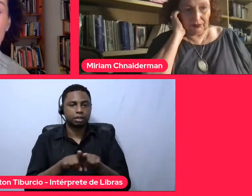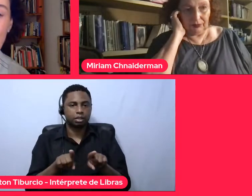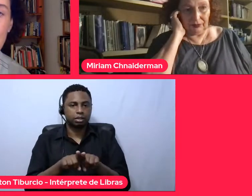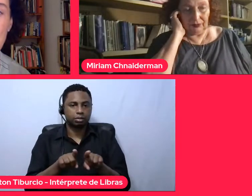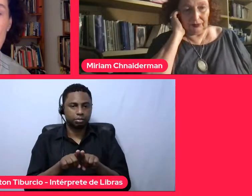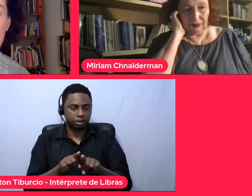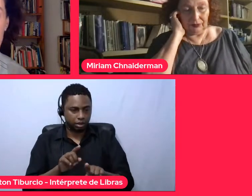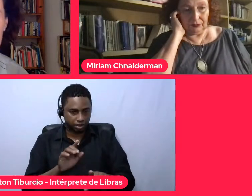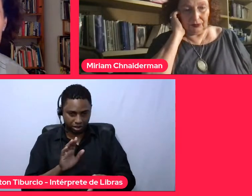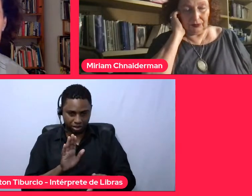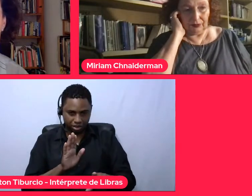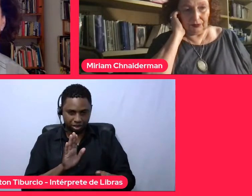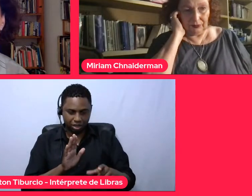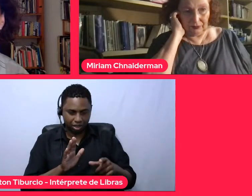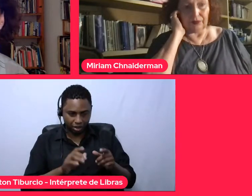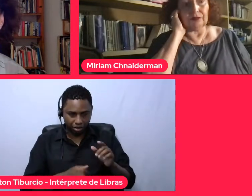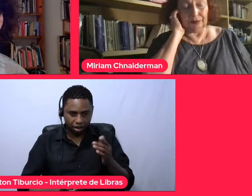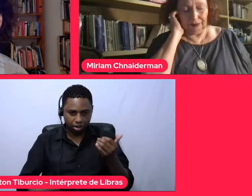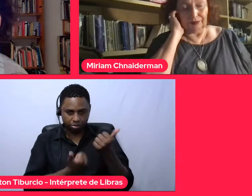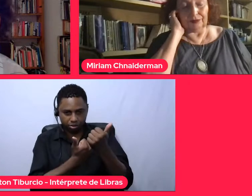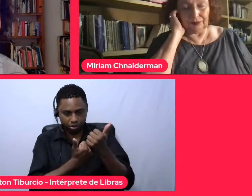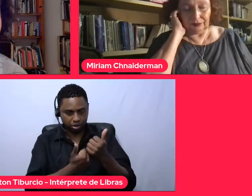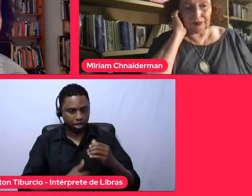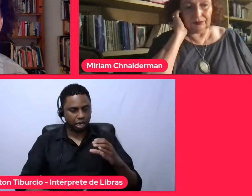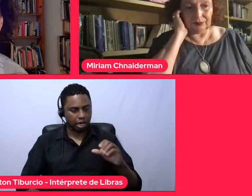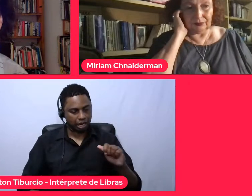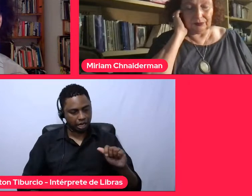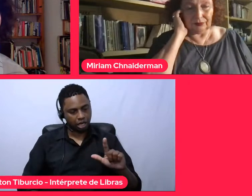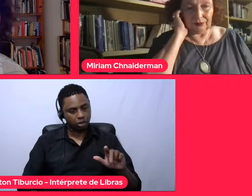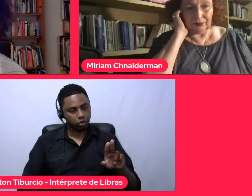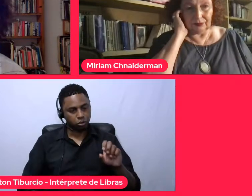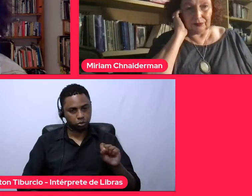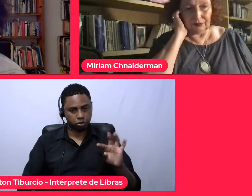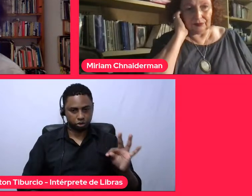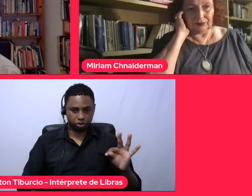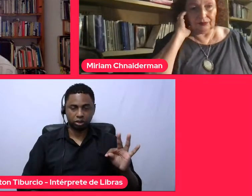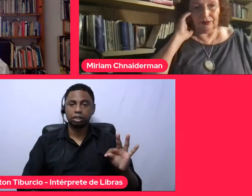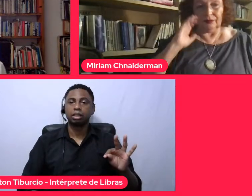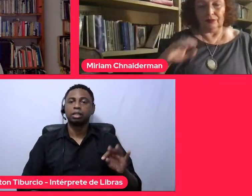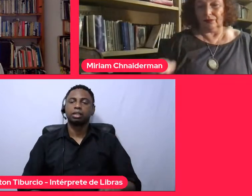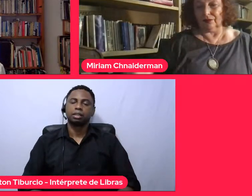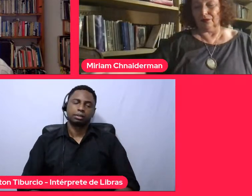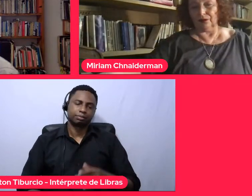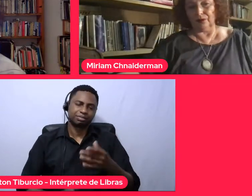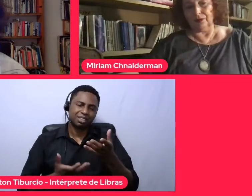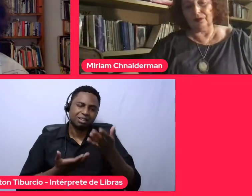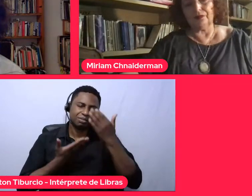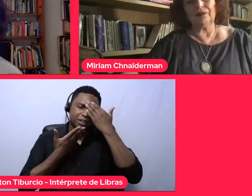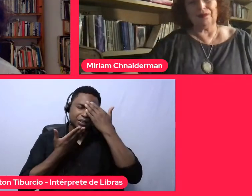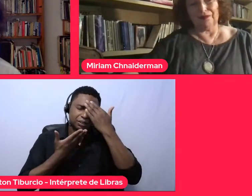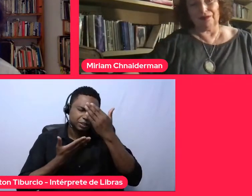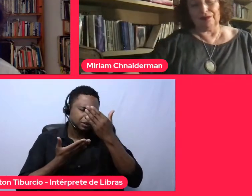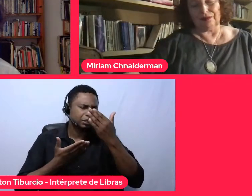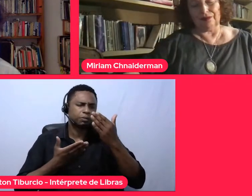Fundação Calusti e Gulbenkian. Queria agradecer a todos, foi uma noite ótima.